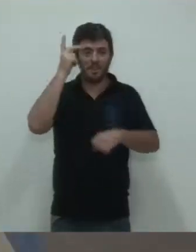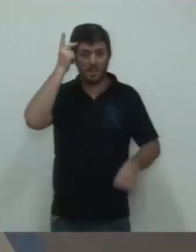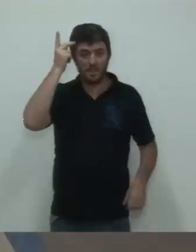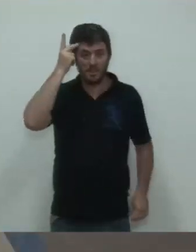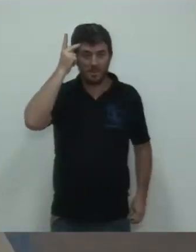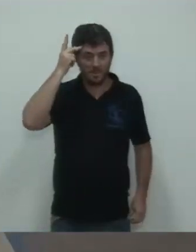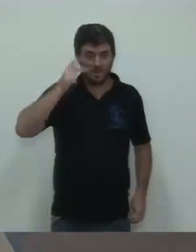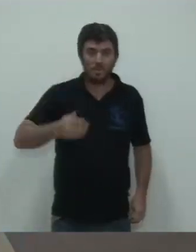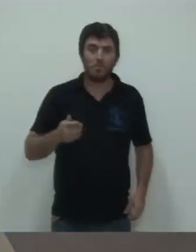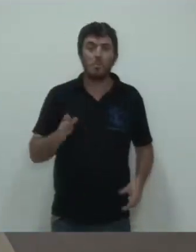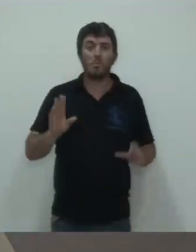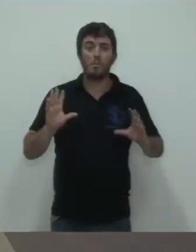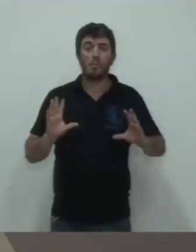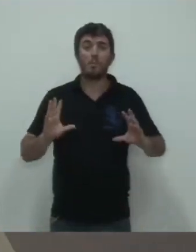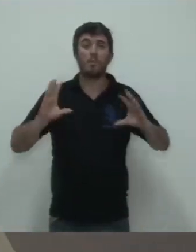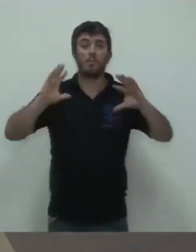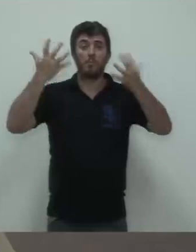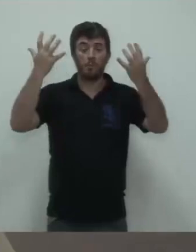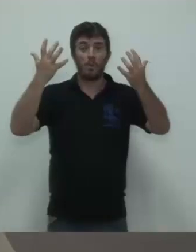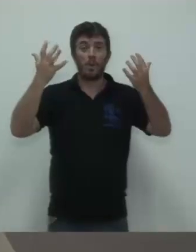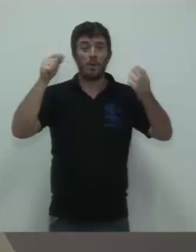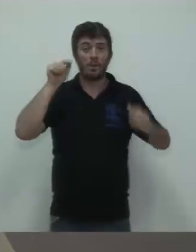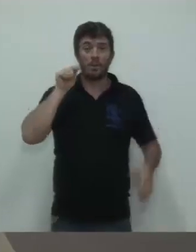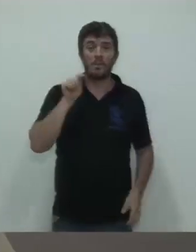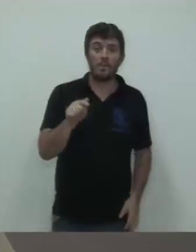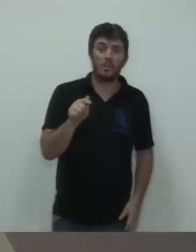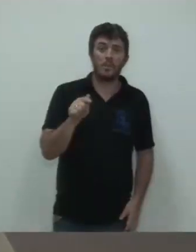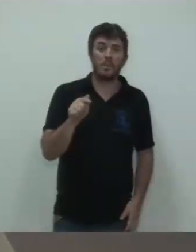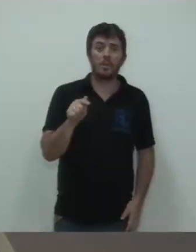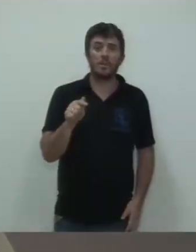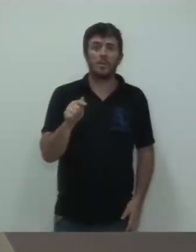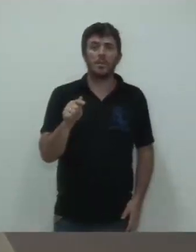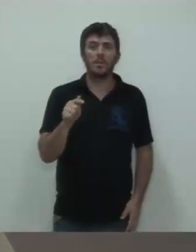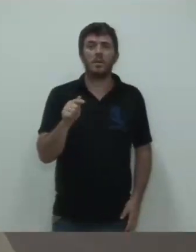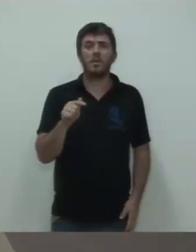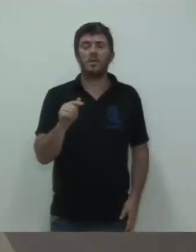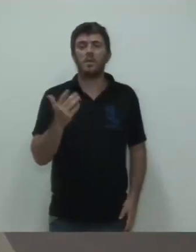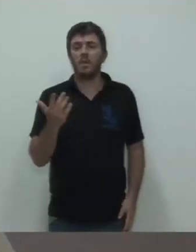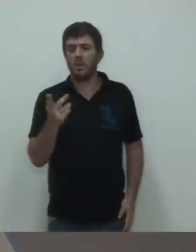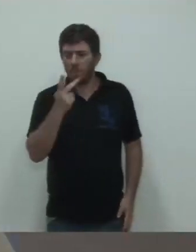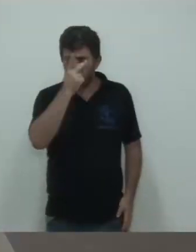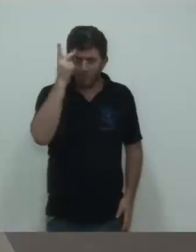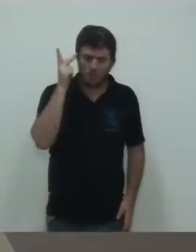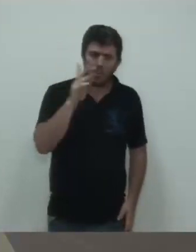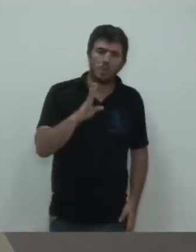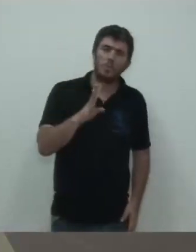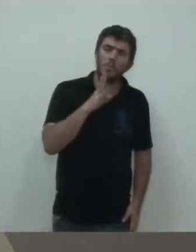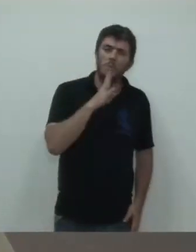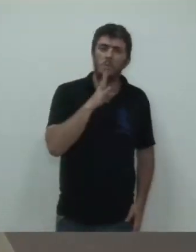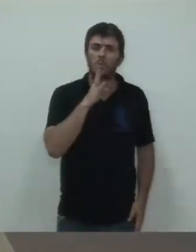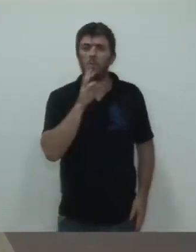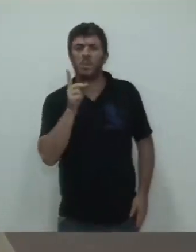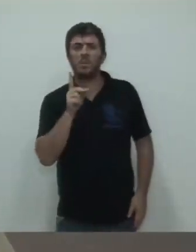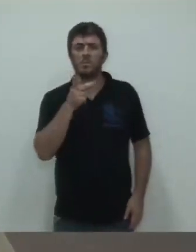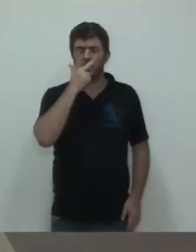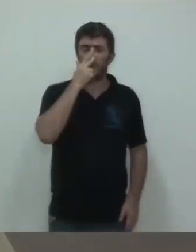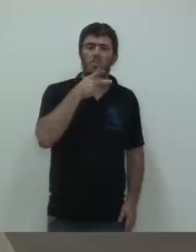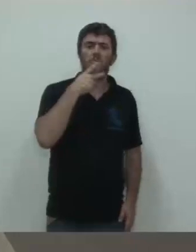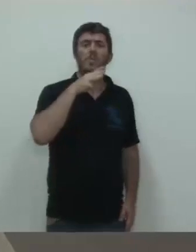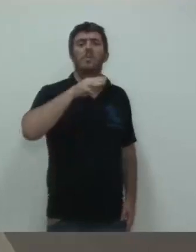que, nós, para realizar, às vezes a gente ouve pessoas, ou por desconhecerem, ou porque a ideia realmente é falar mal,